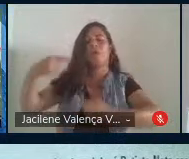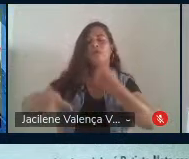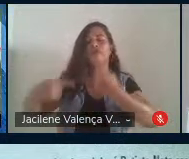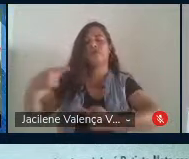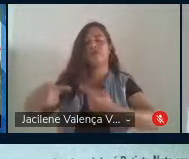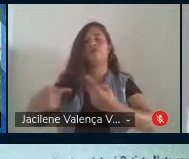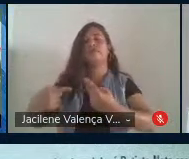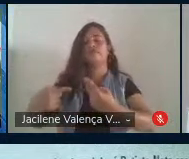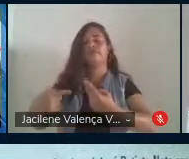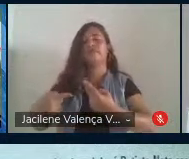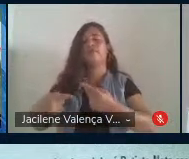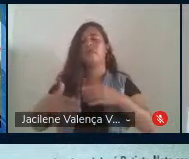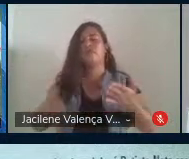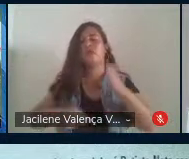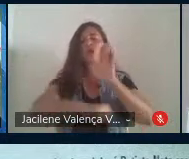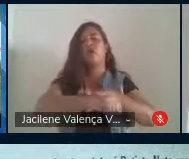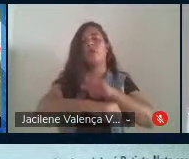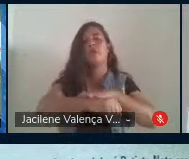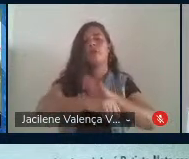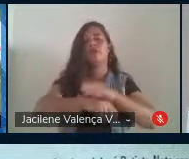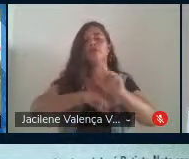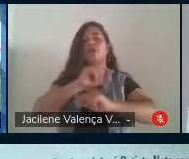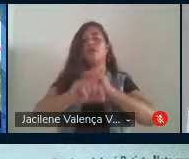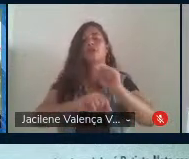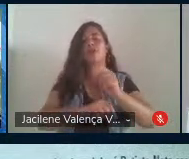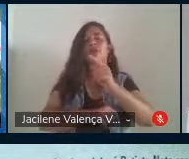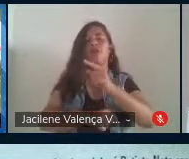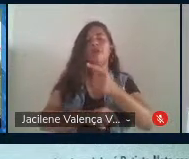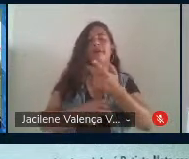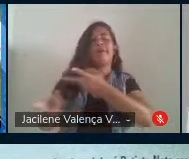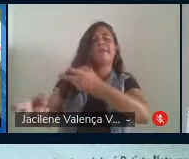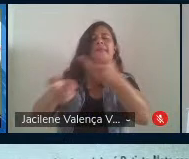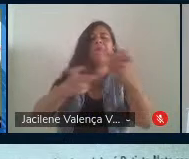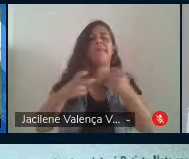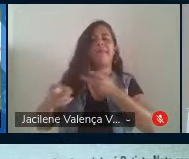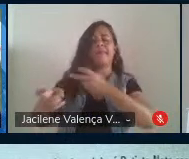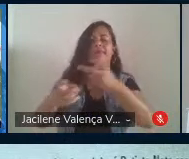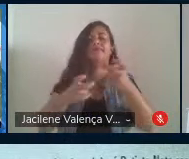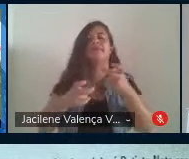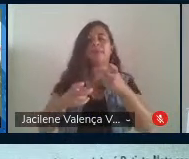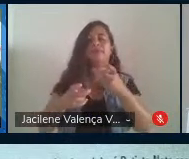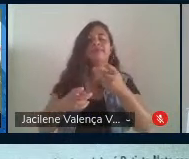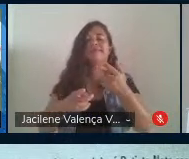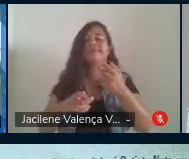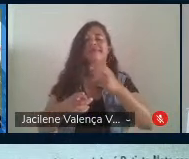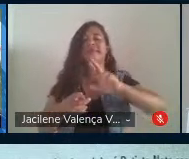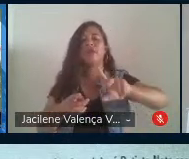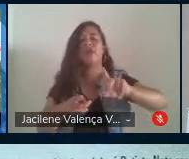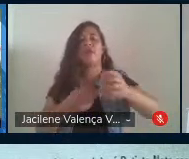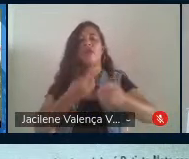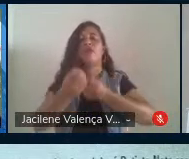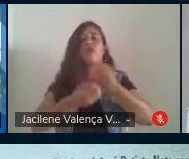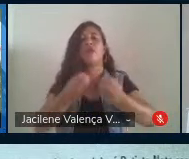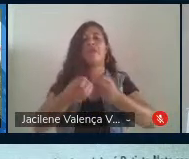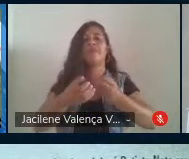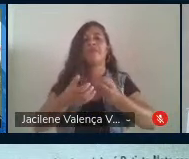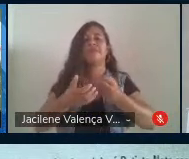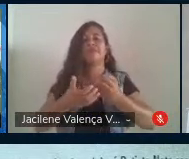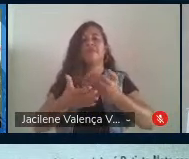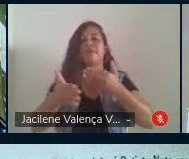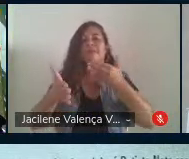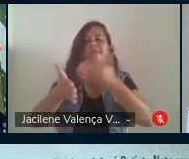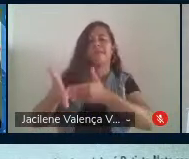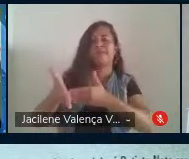No momento em que estes perceberem não mais como uma fronteira entre o ser e o nada,